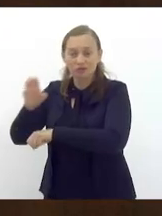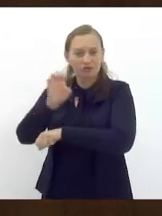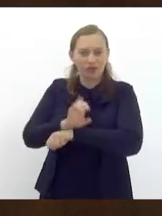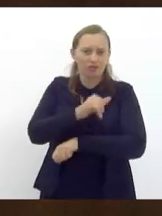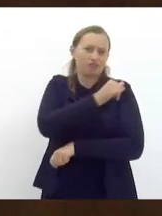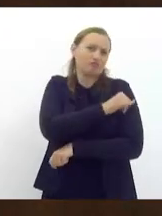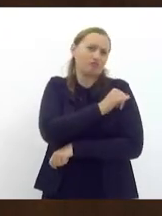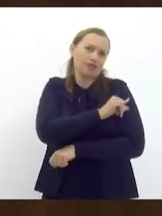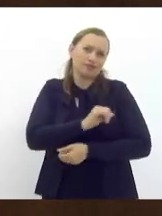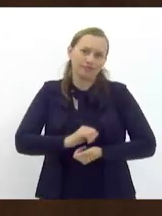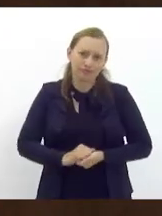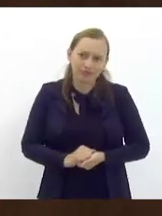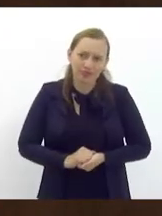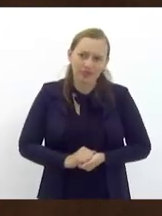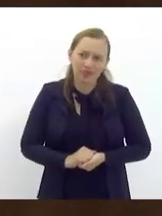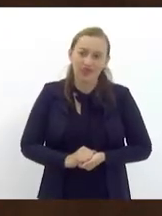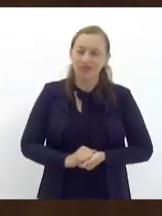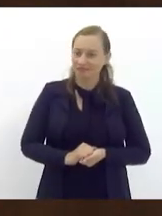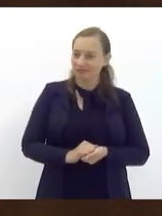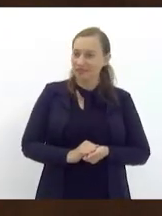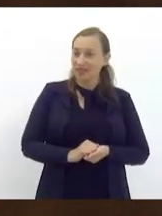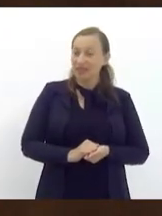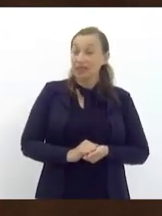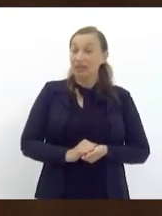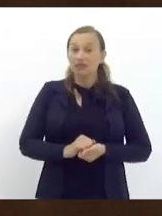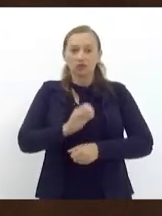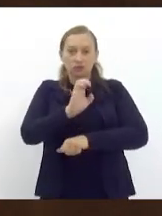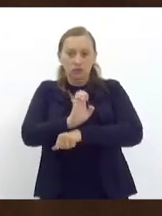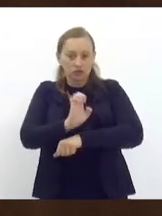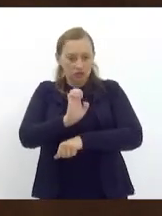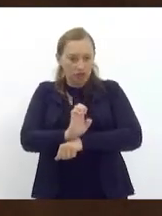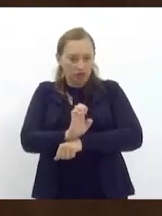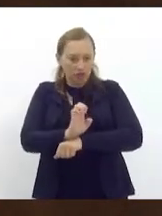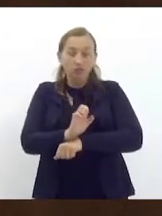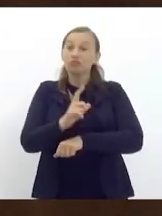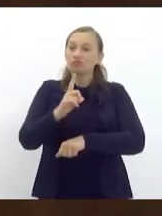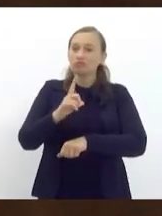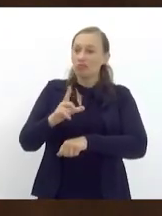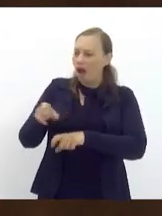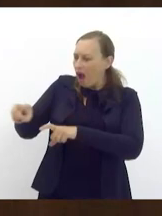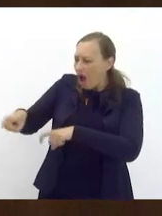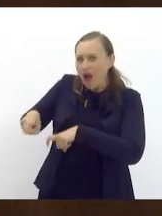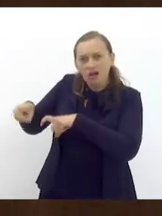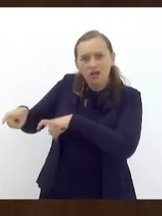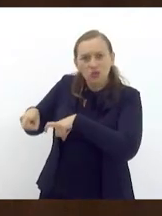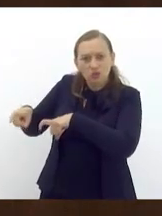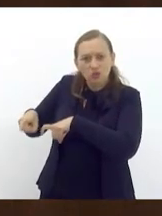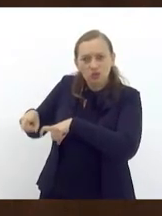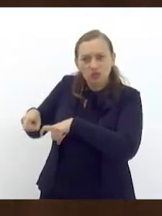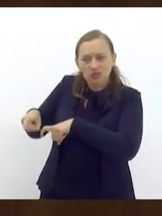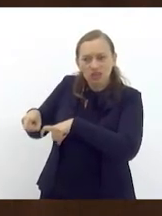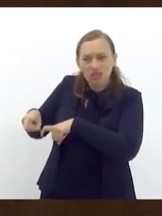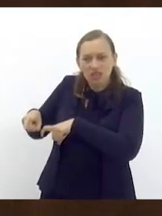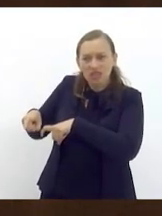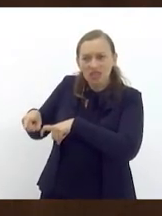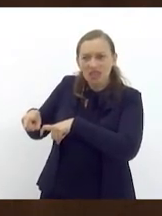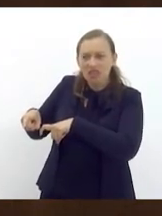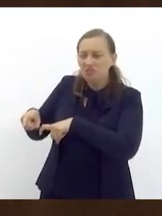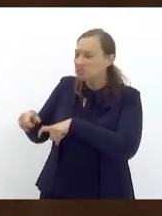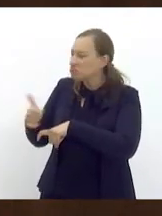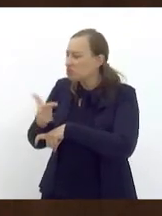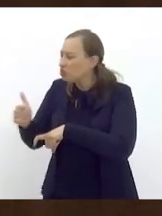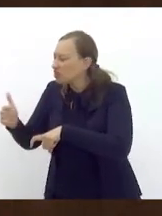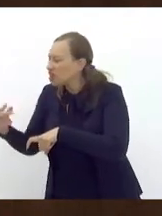de Janeiro uma vez que nesse estado a agricultura é tão desvalorizada é tão